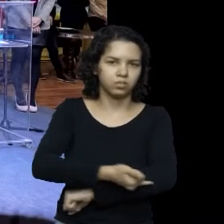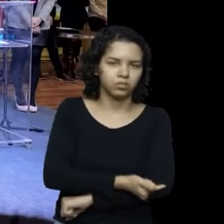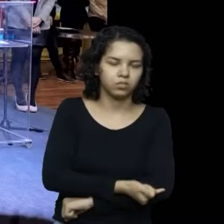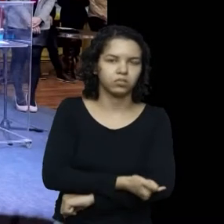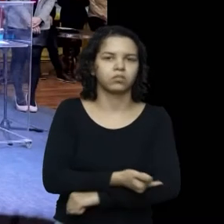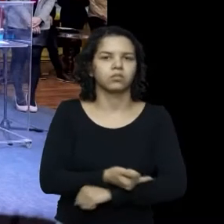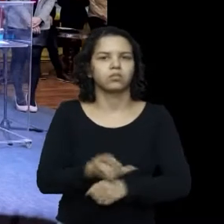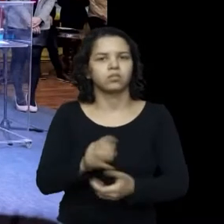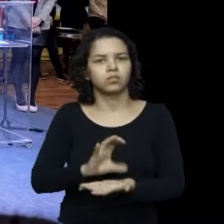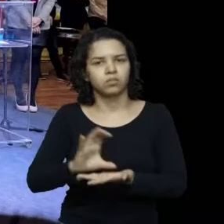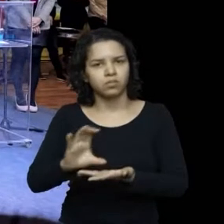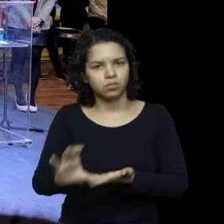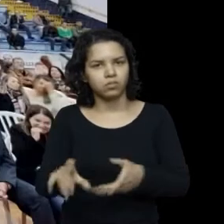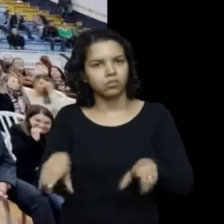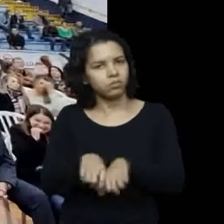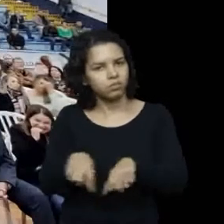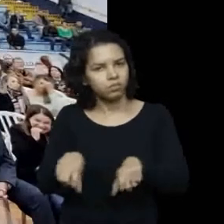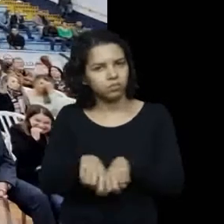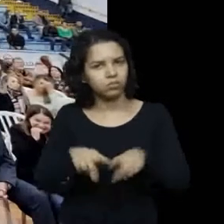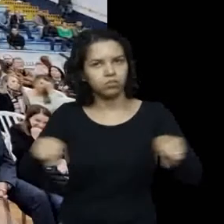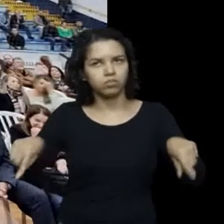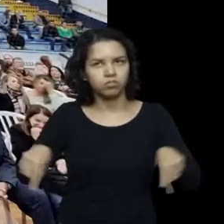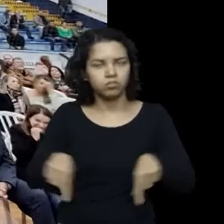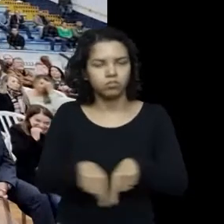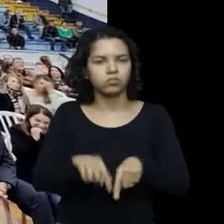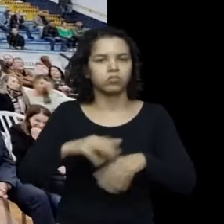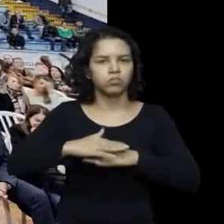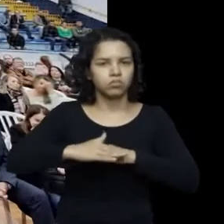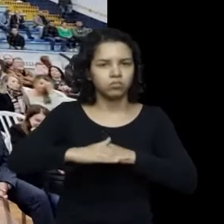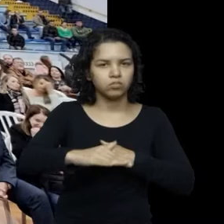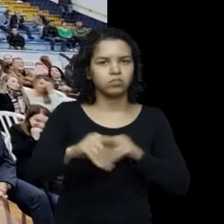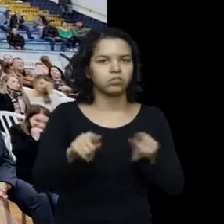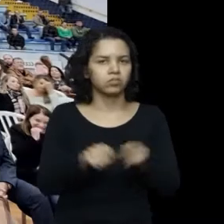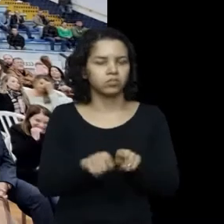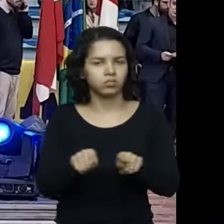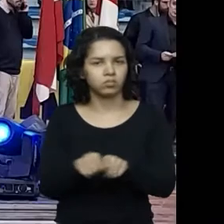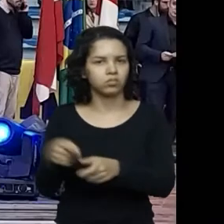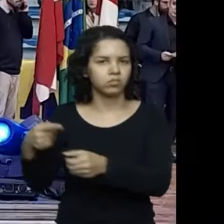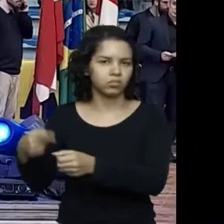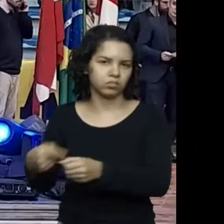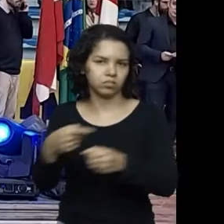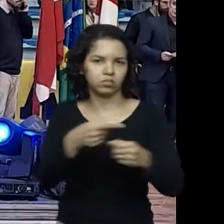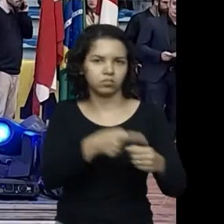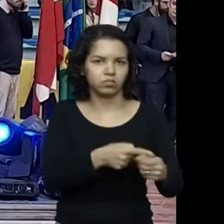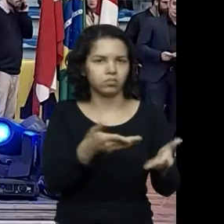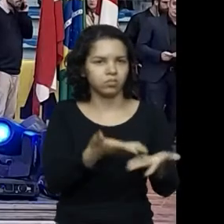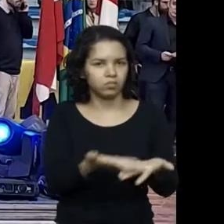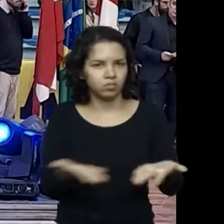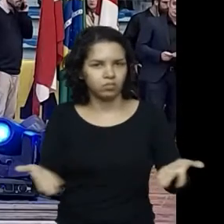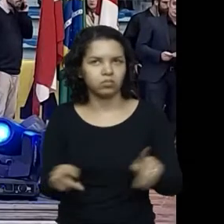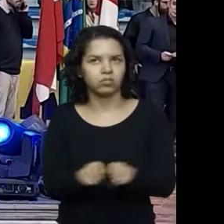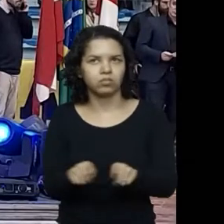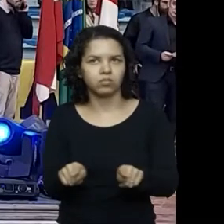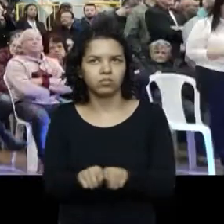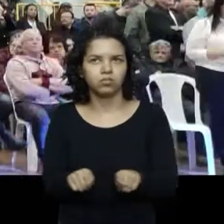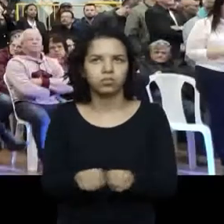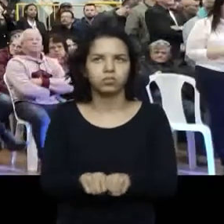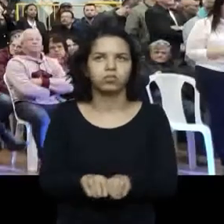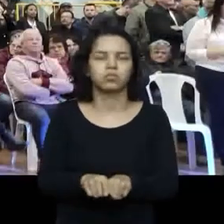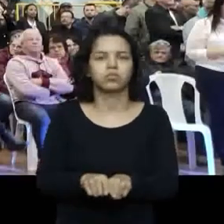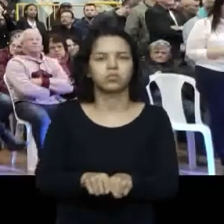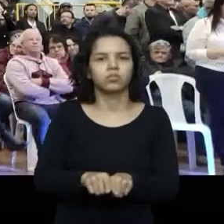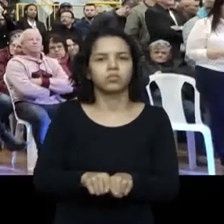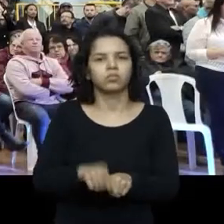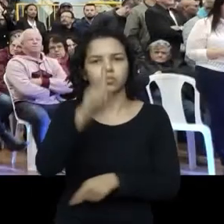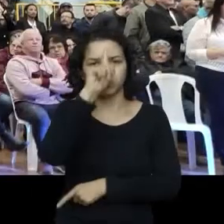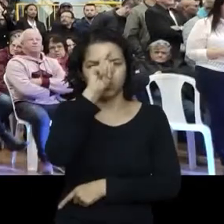multiuso, praça, importante obra de pavimentação entre Indaial e Ascurra, além de investimentos no Hospital Beatriz Ramos. Também teve a